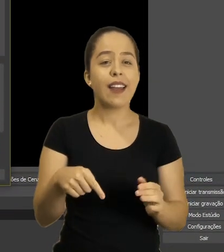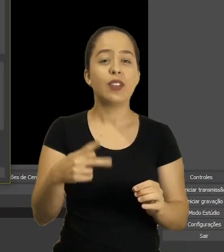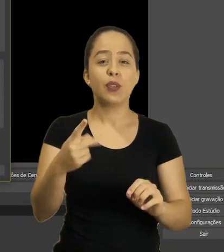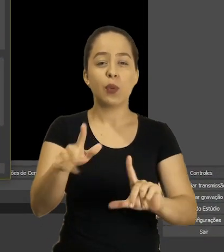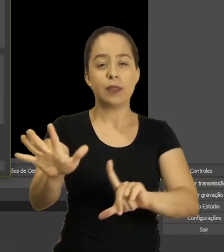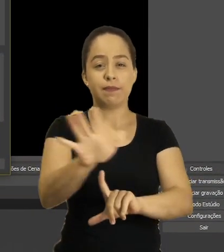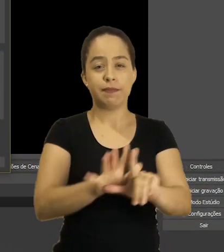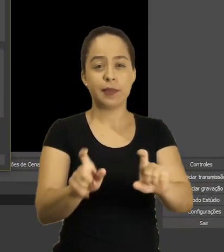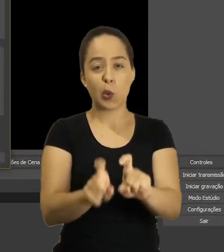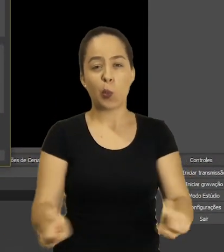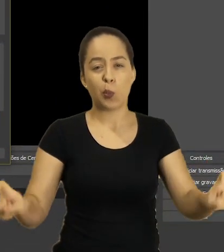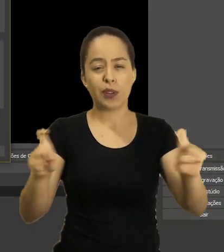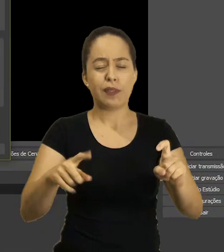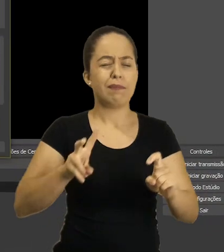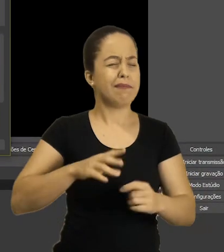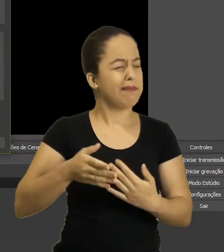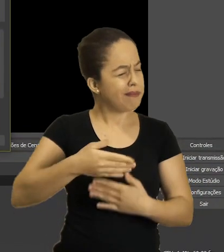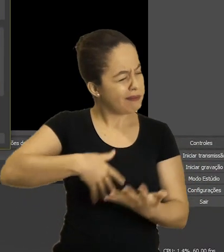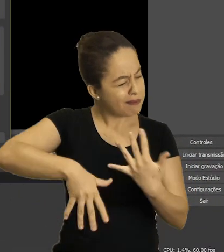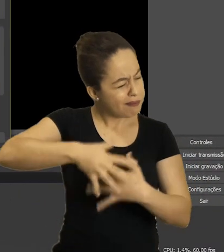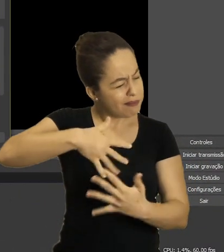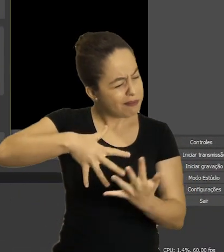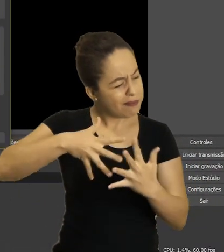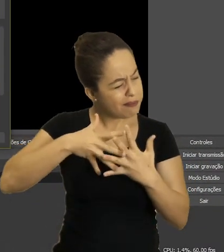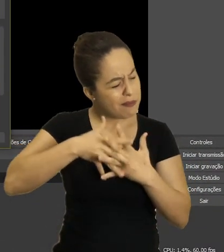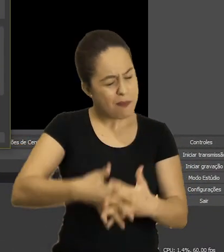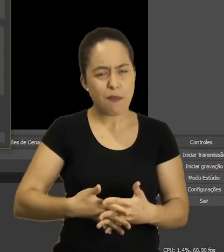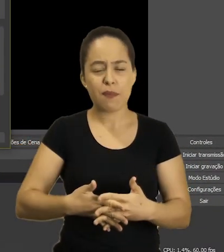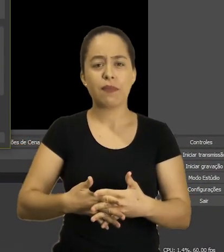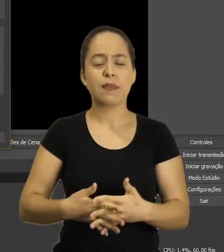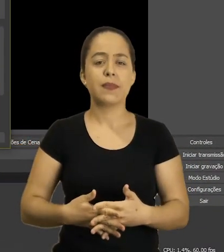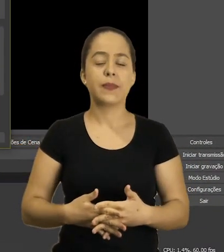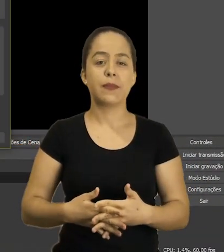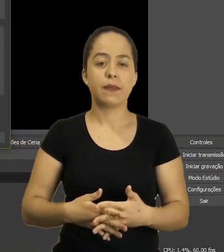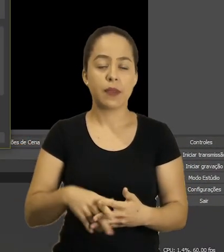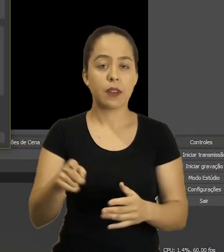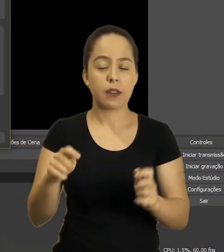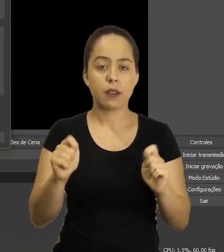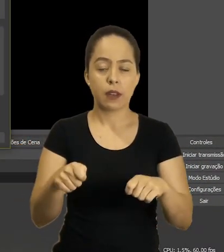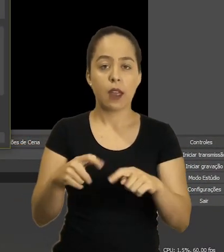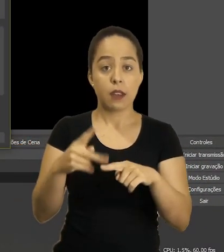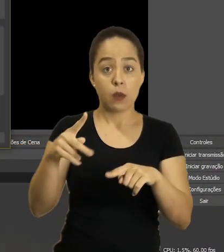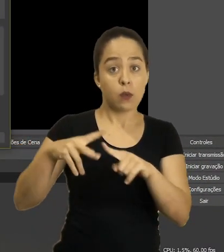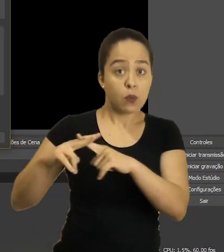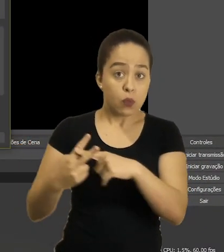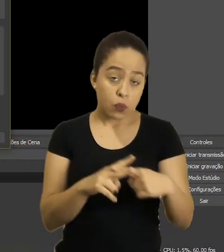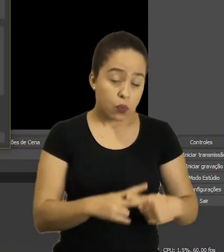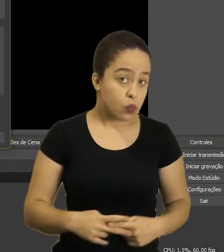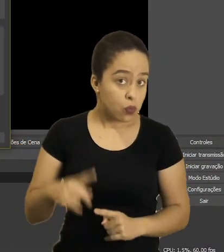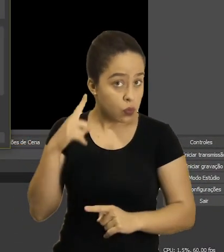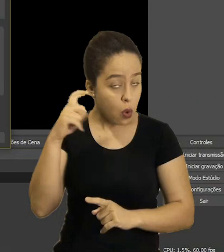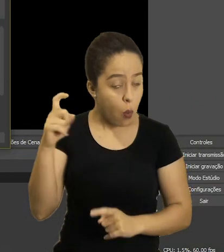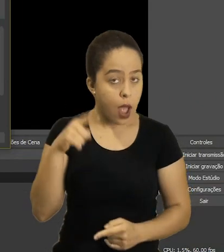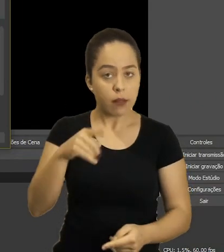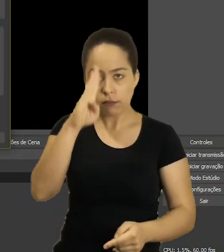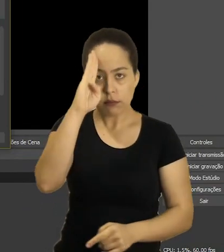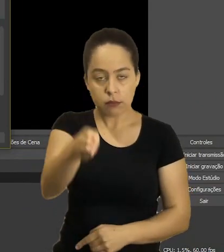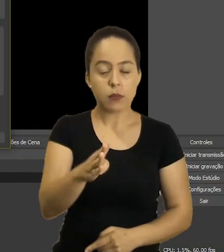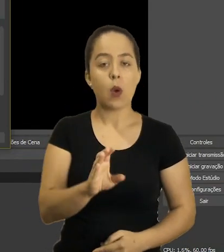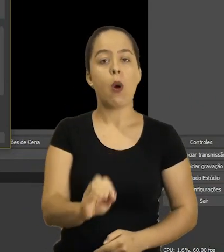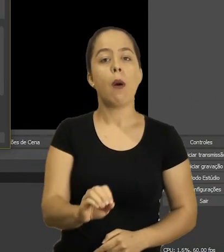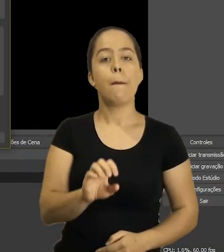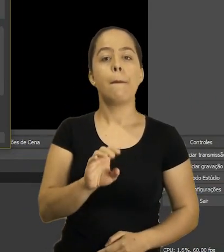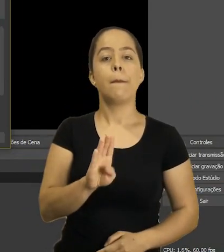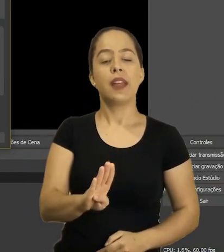trabalho, pode ficar uma bagunça. Você marcando aqui, você consegue ajustar o volume do som